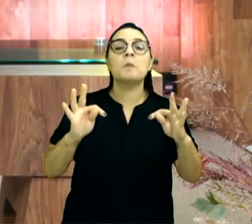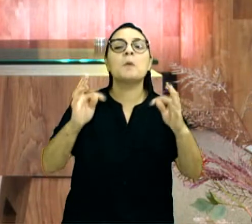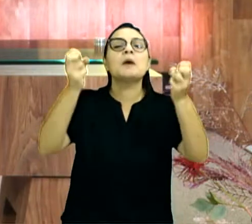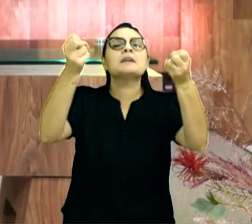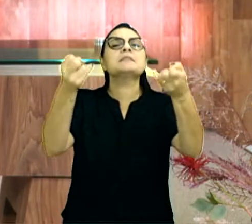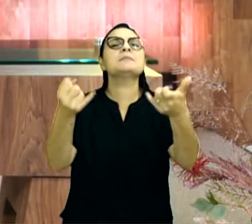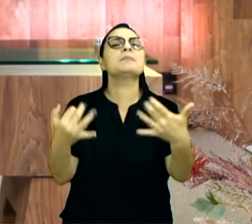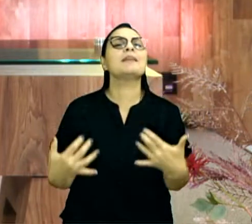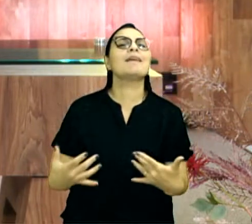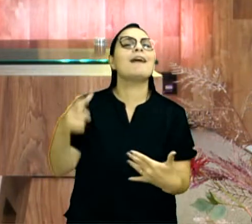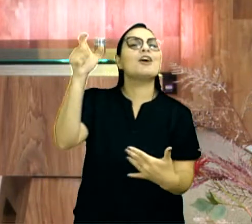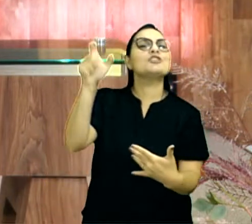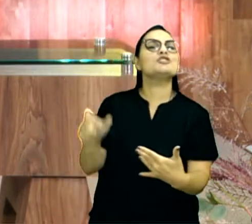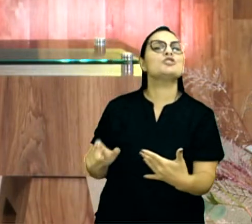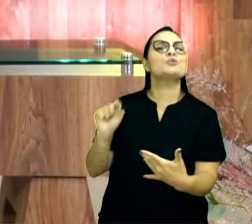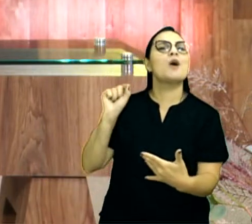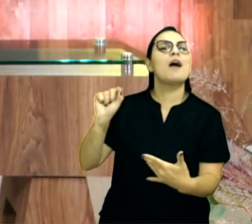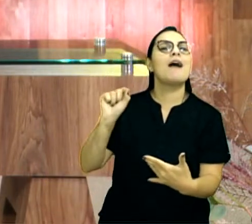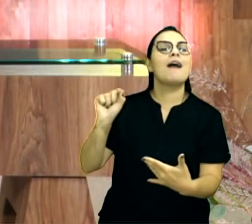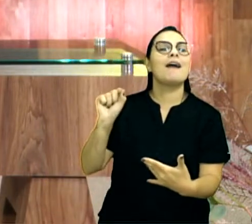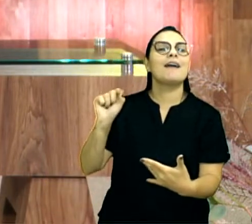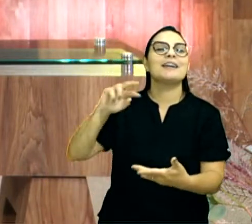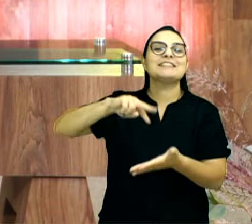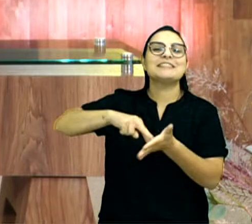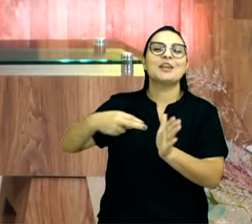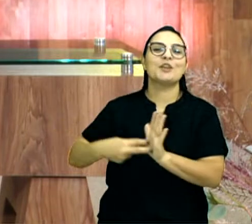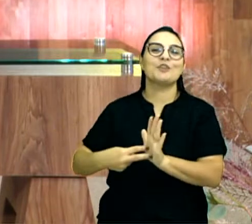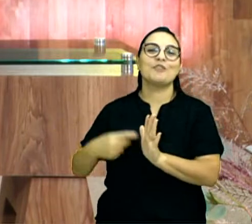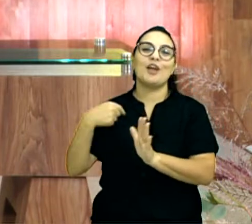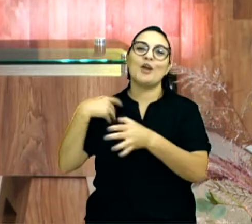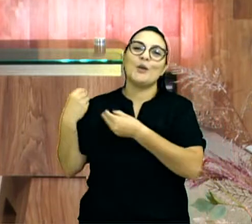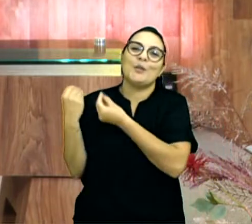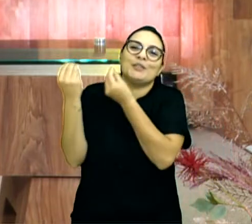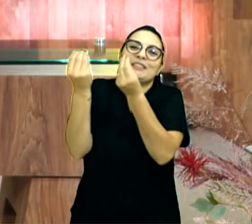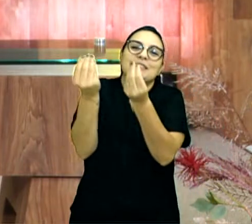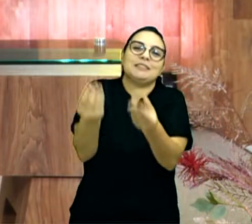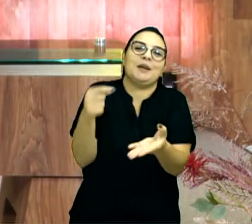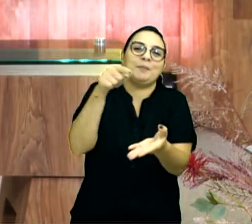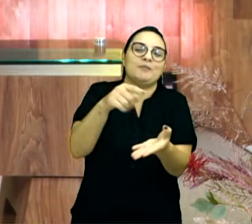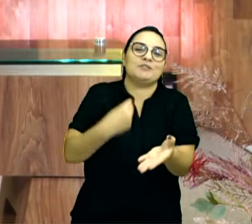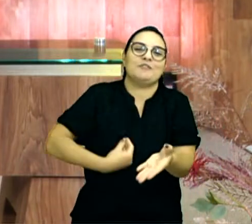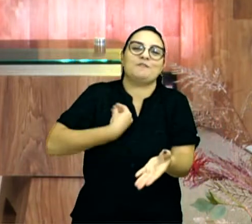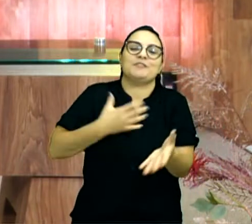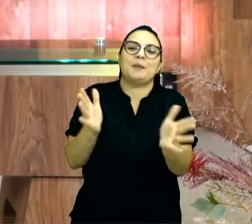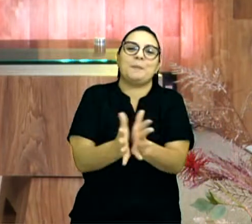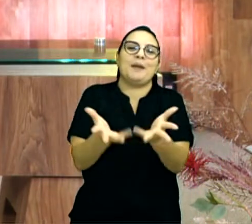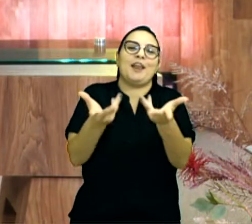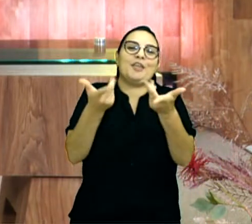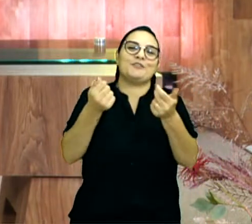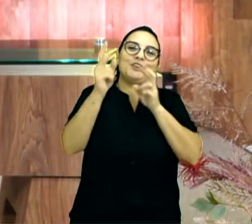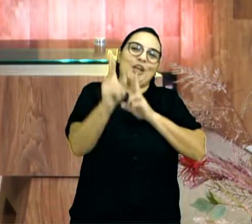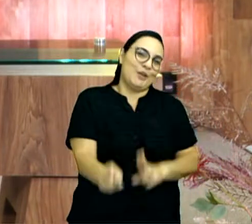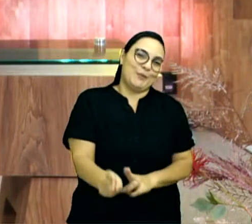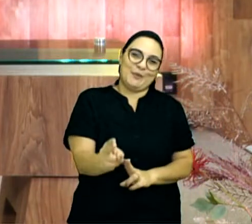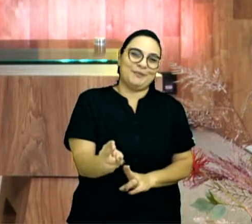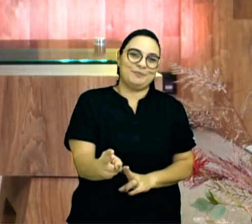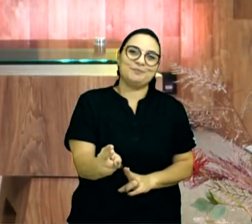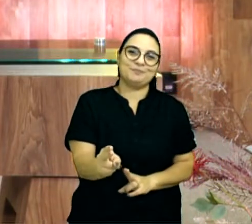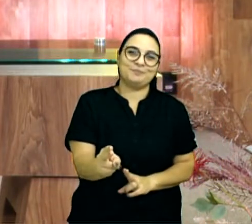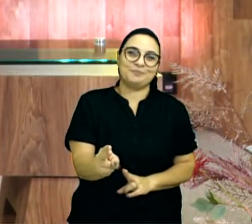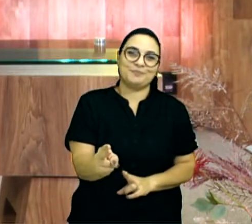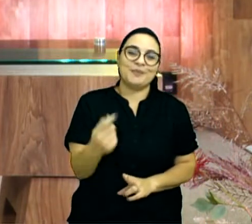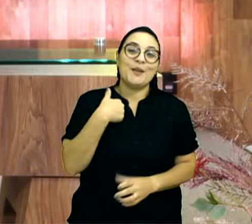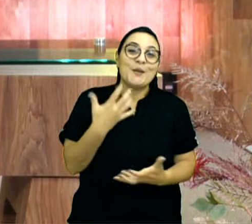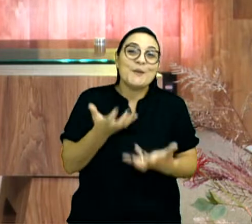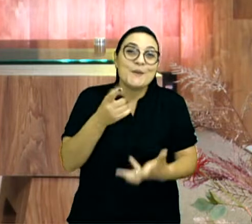amor foi tão grande e eu quero a mesma coisa que aconteceu comigo, eu quero que aquela pessoa saiba, que